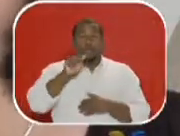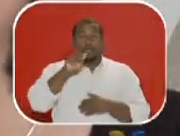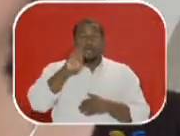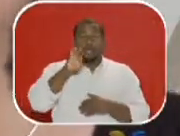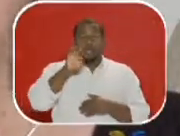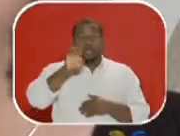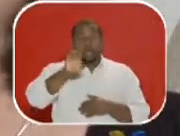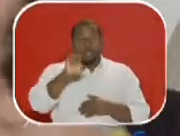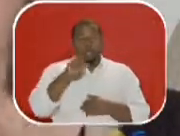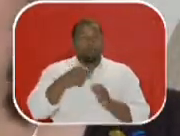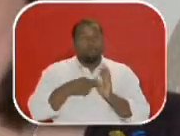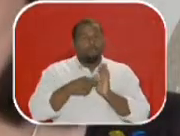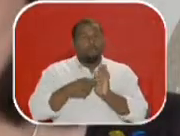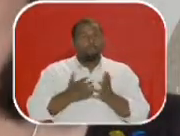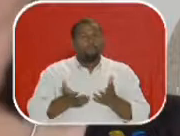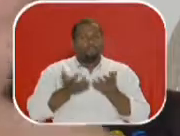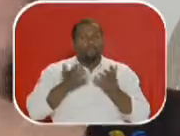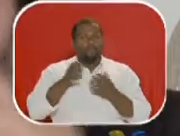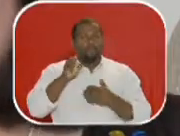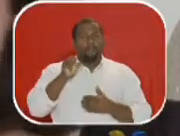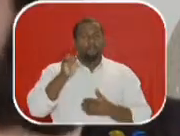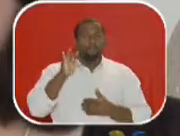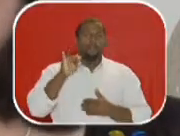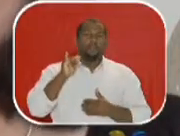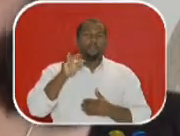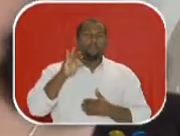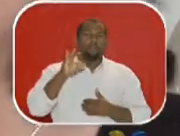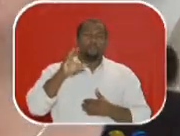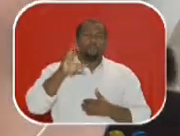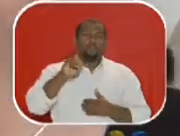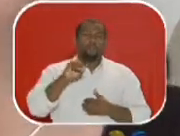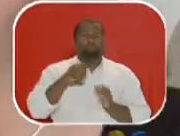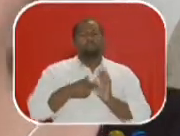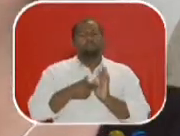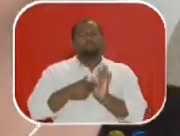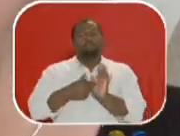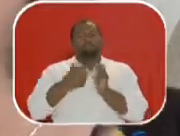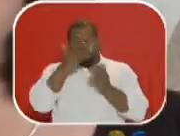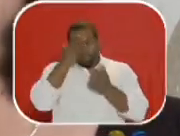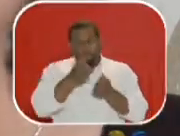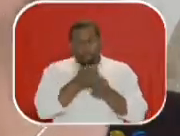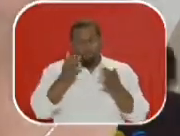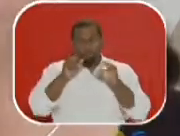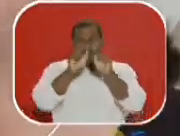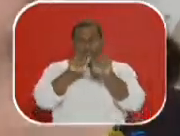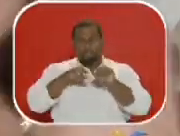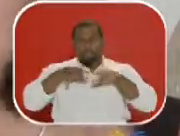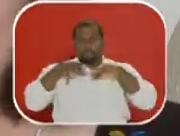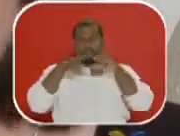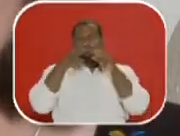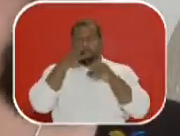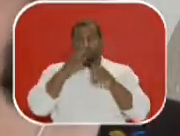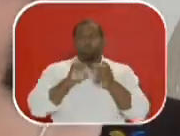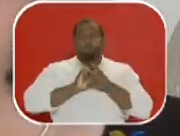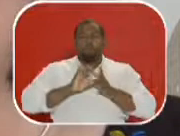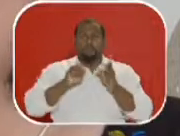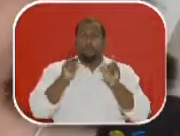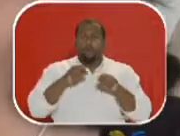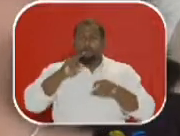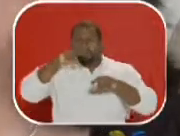arte e que passa a ser um ato estético dirigido a um público, é exatamente onde permite a inovação, onde permite a invenção.